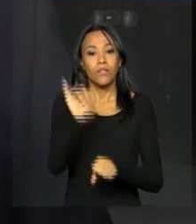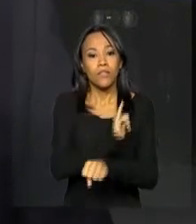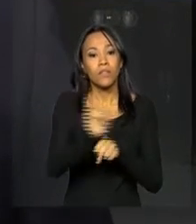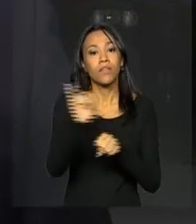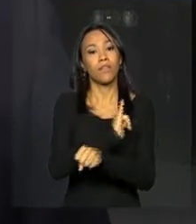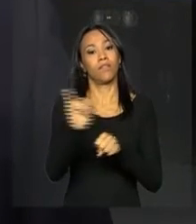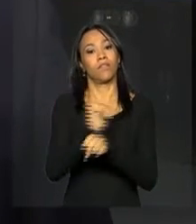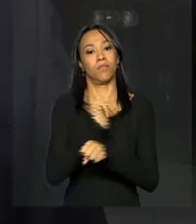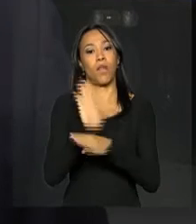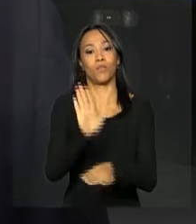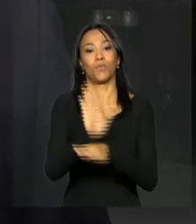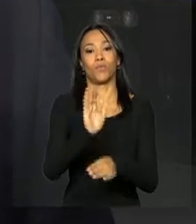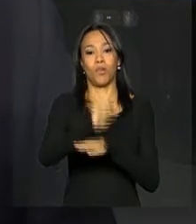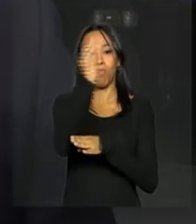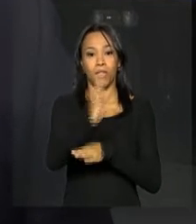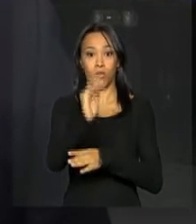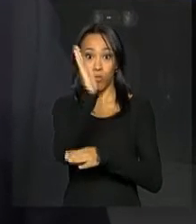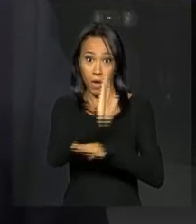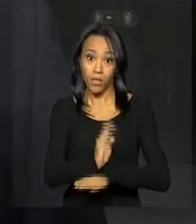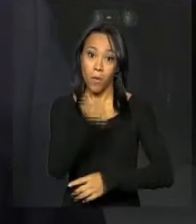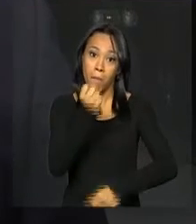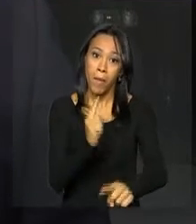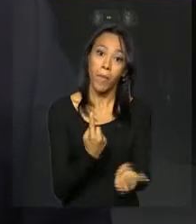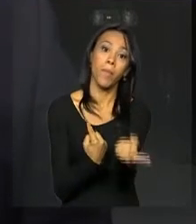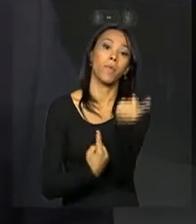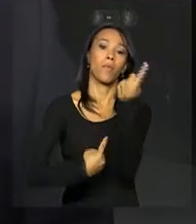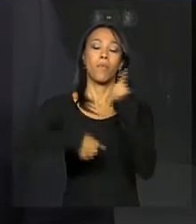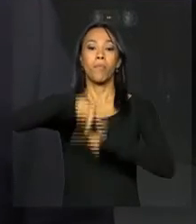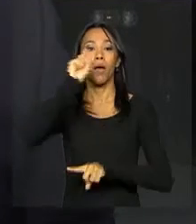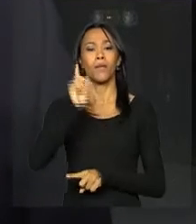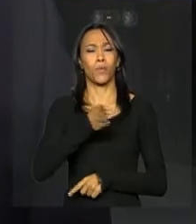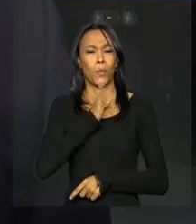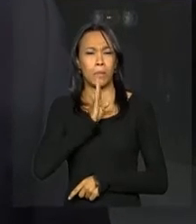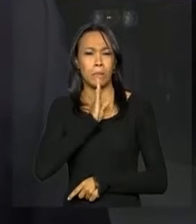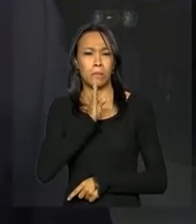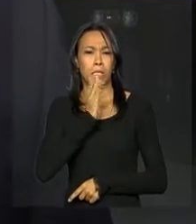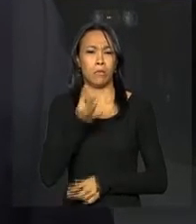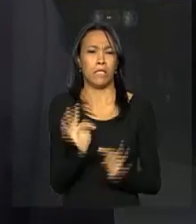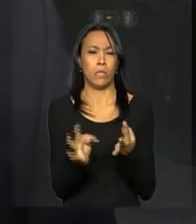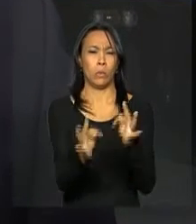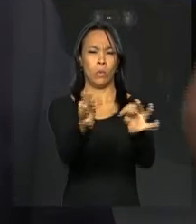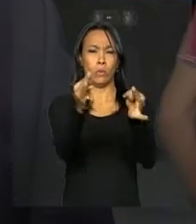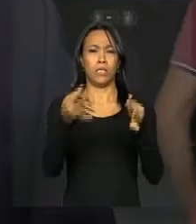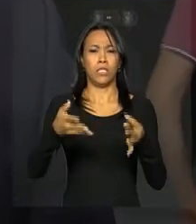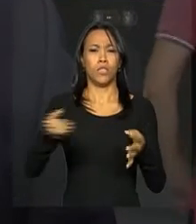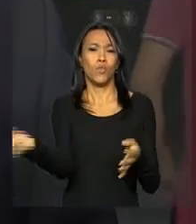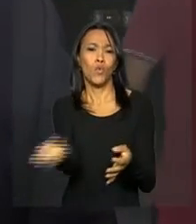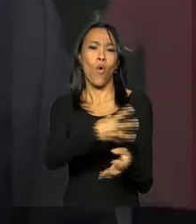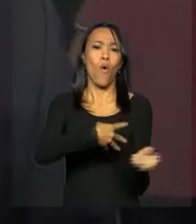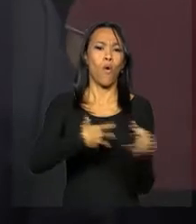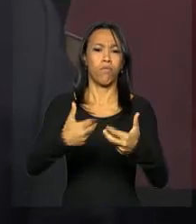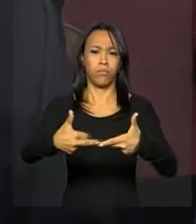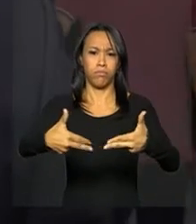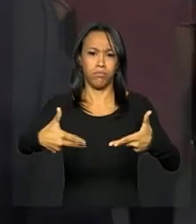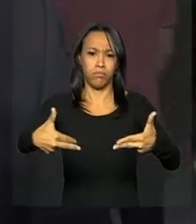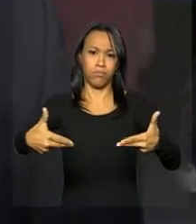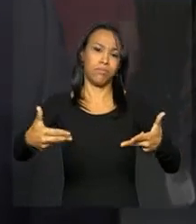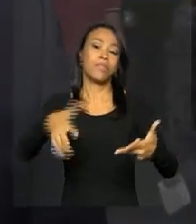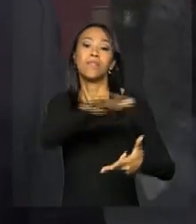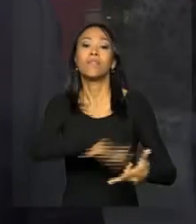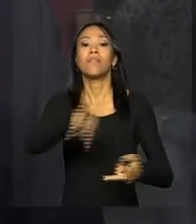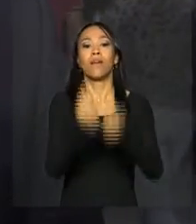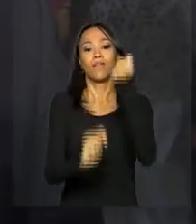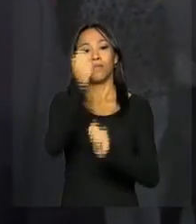dê um salto rápido na produção de conhecimento, inovação, novos produtos, novas patentes industriais